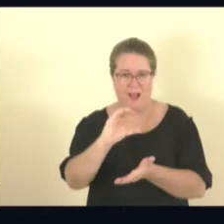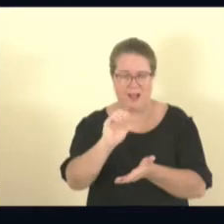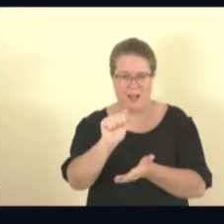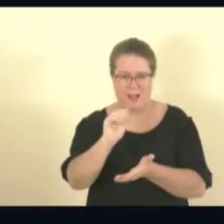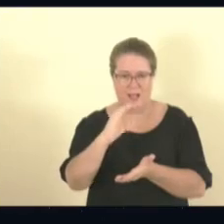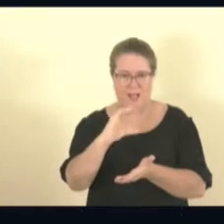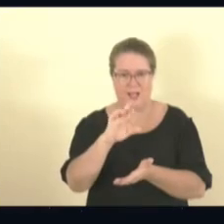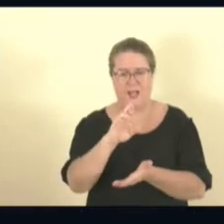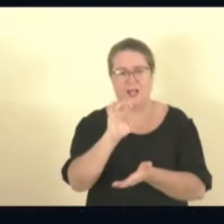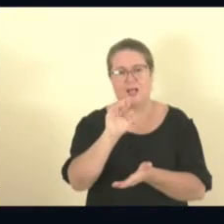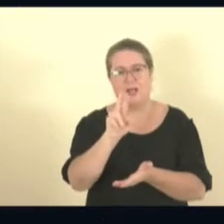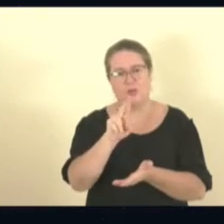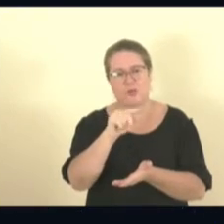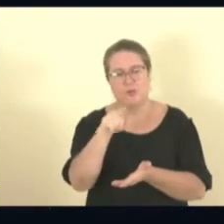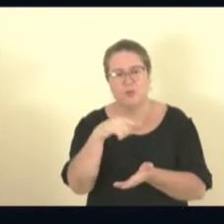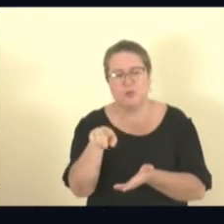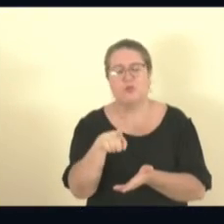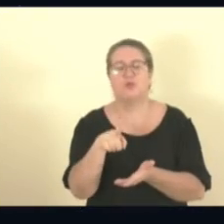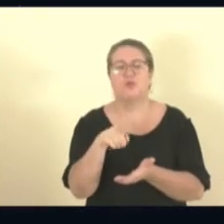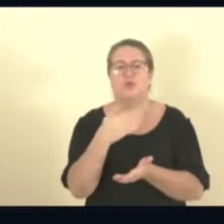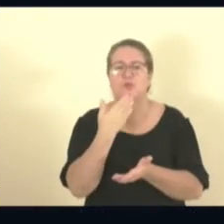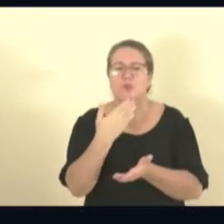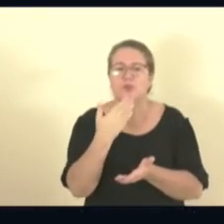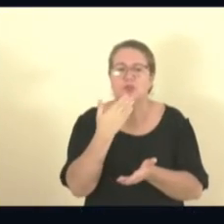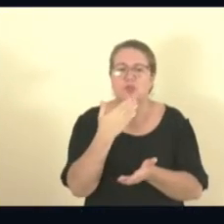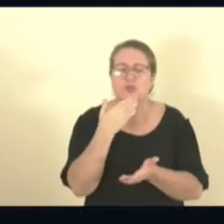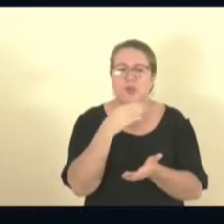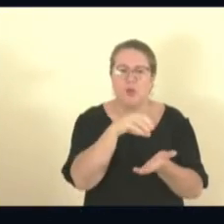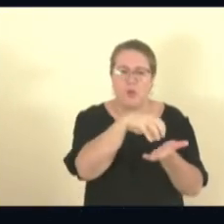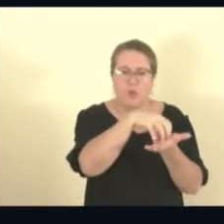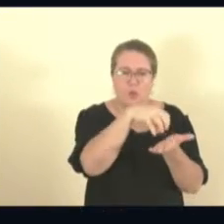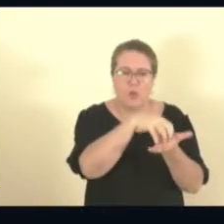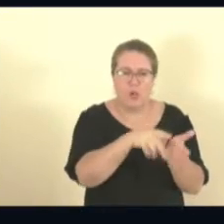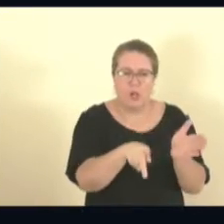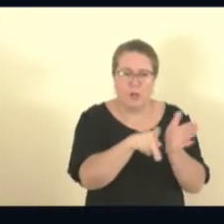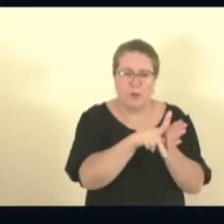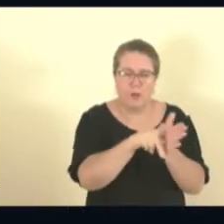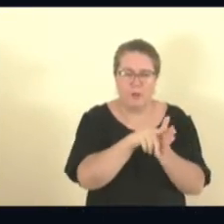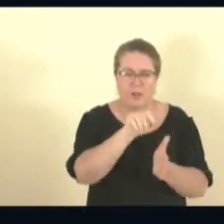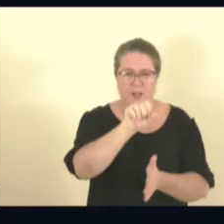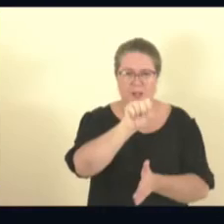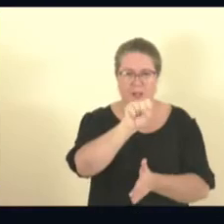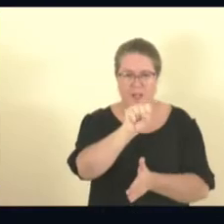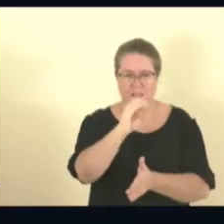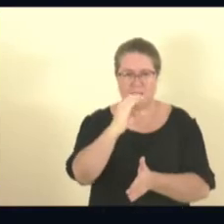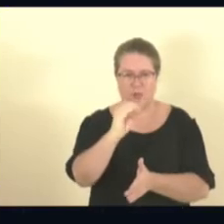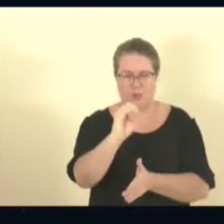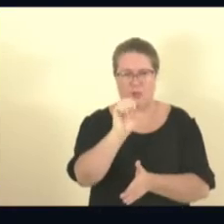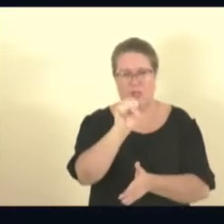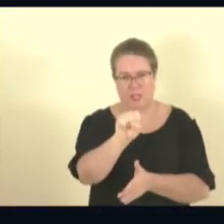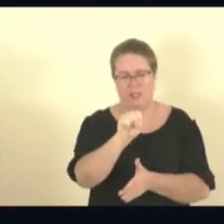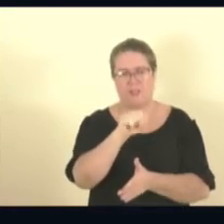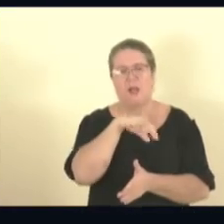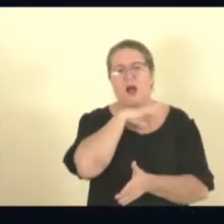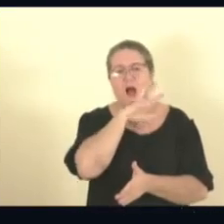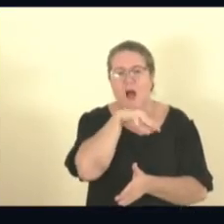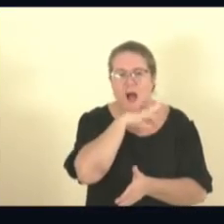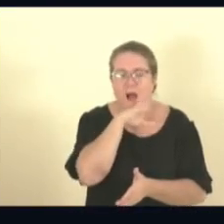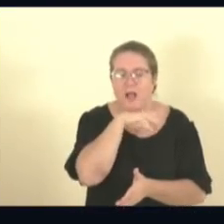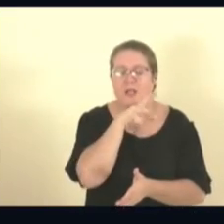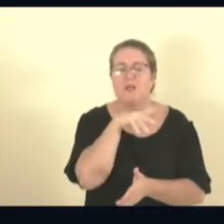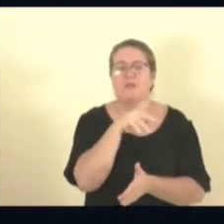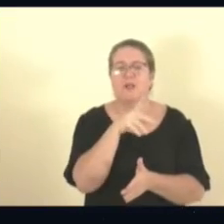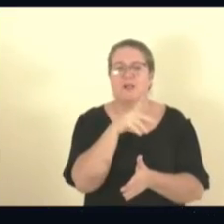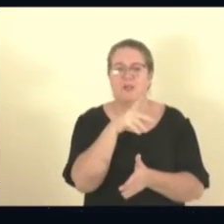estamos numa diligência, no abrigo SOS Peludinhos, diante de algumas denúncias de